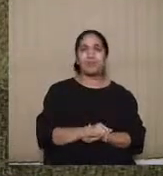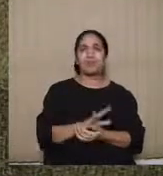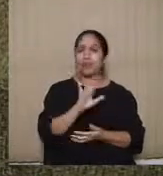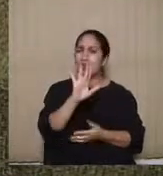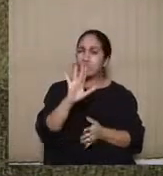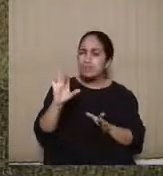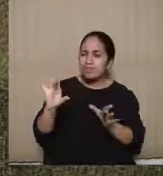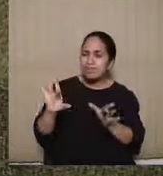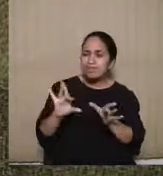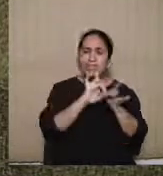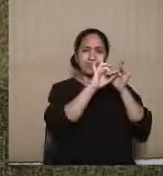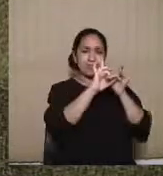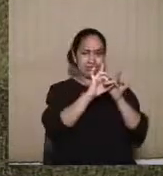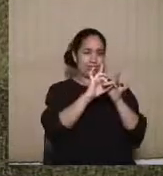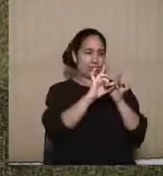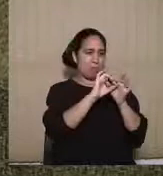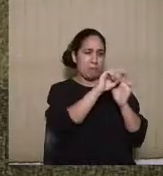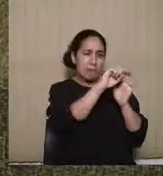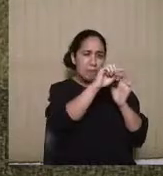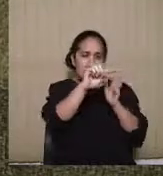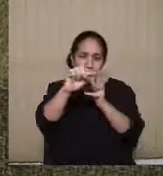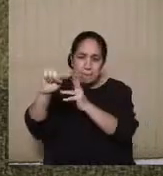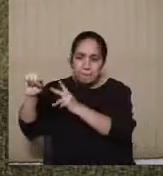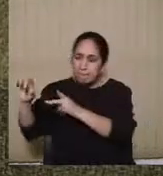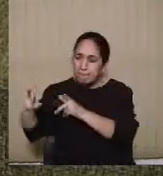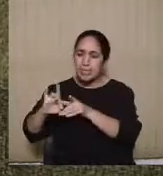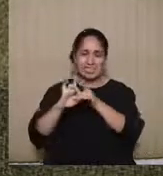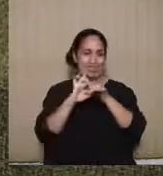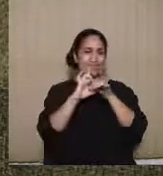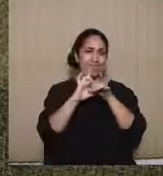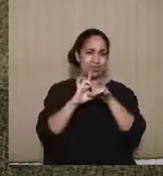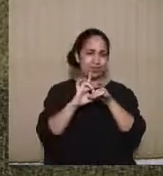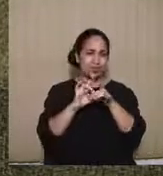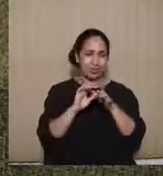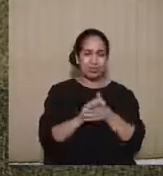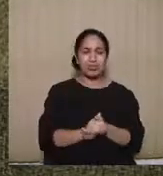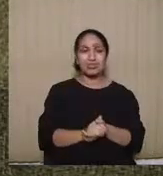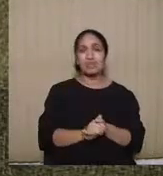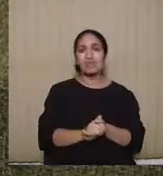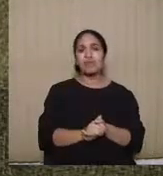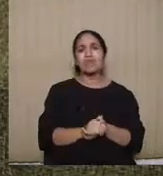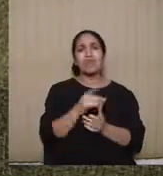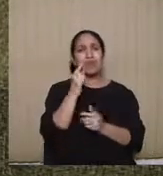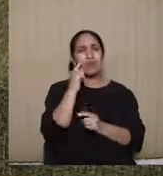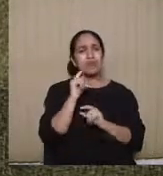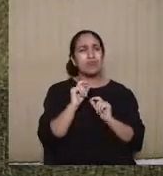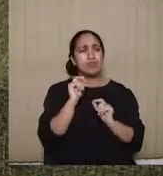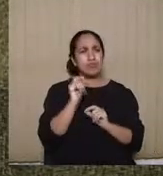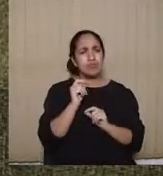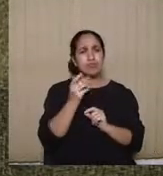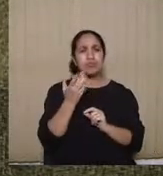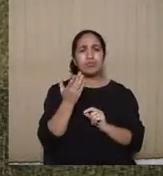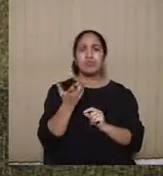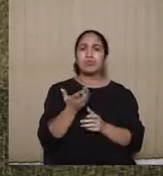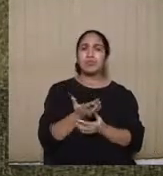Amarrando um pouco de todas as questões que a mesa falou, eu vejo que